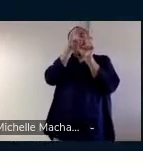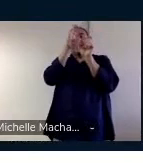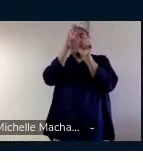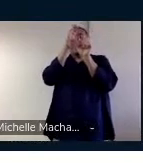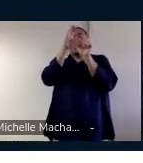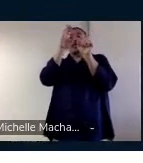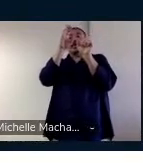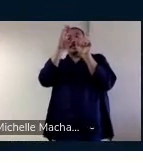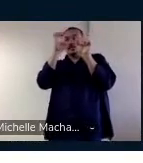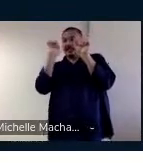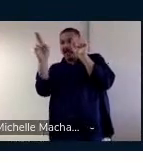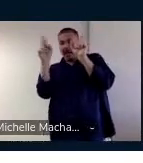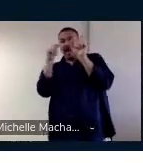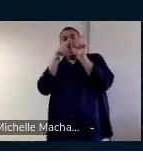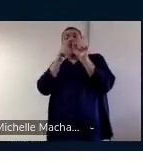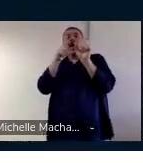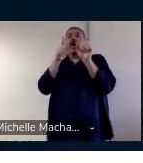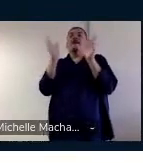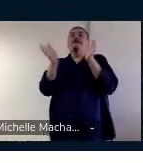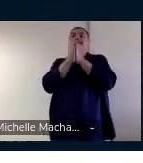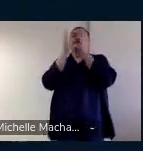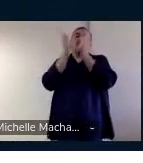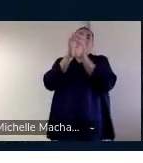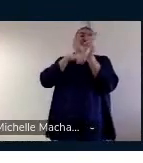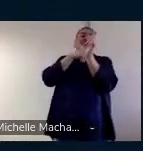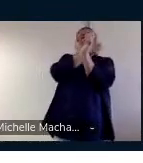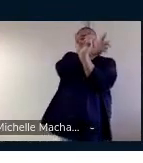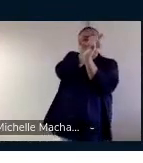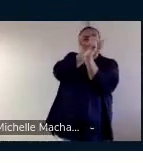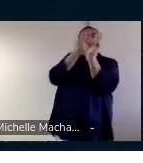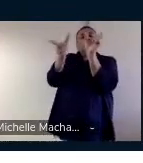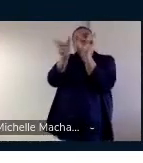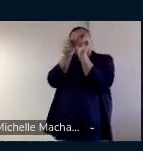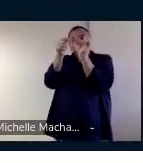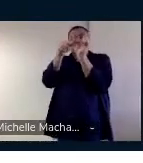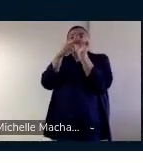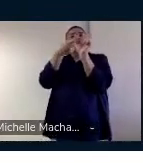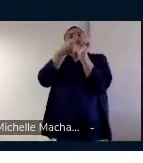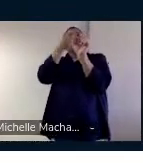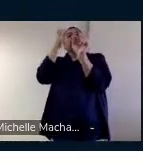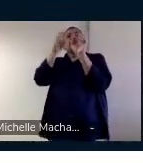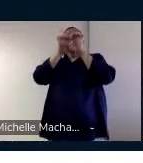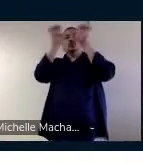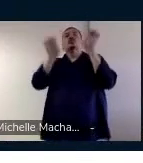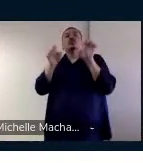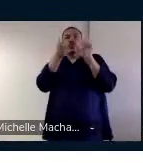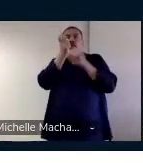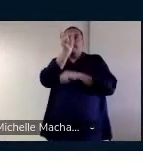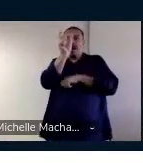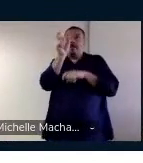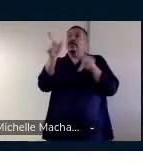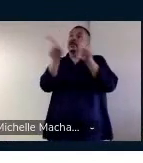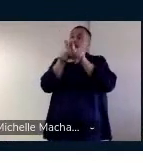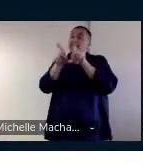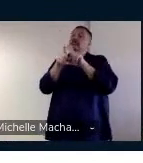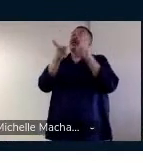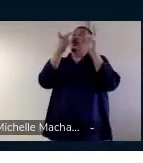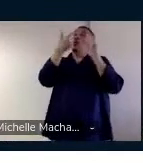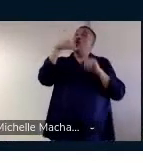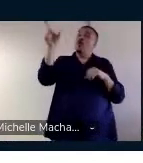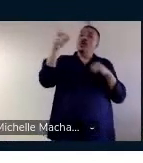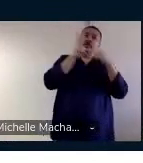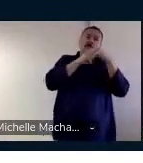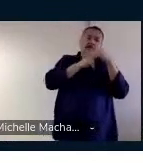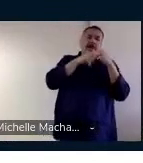prefixo e que tem um sufixo. Então, ela distinguiu essa estrutura da palavra. E ela também fez depois a mesma coisa